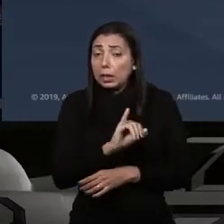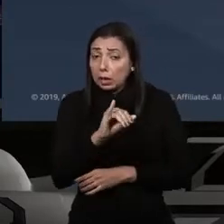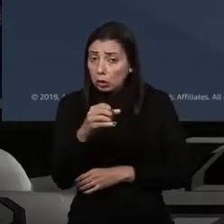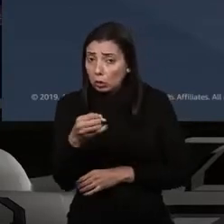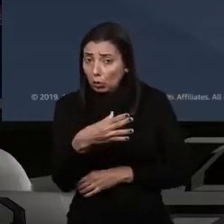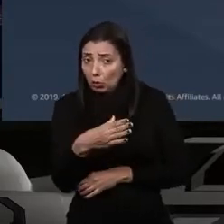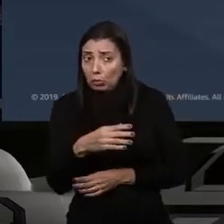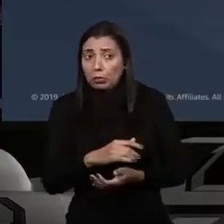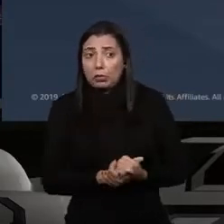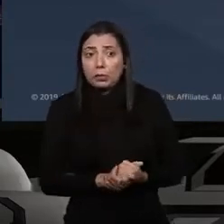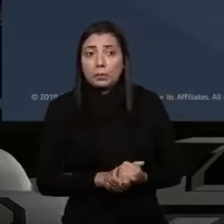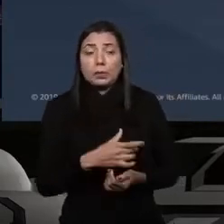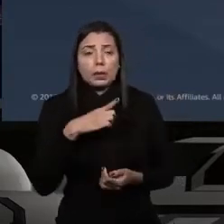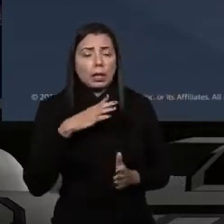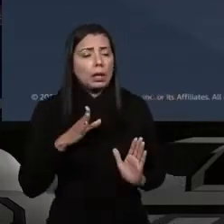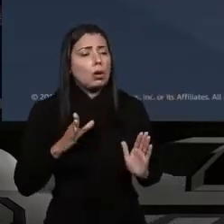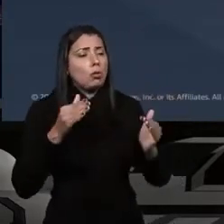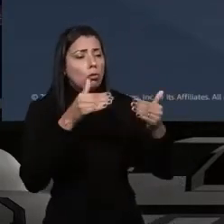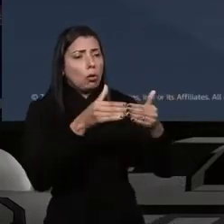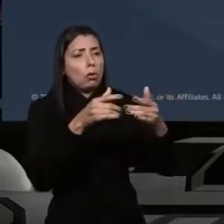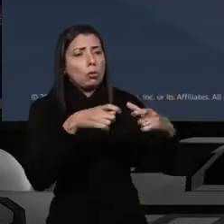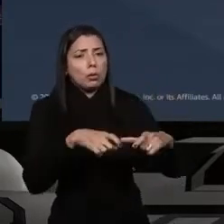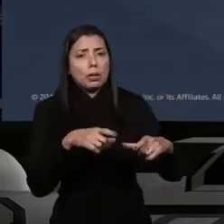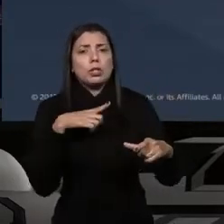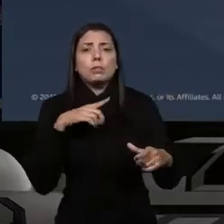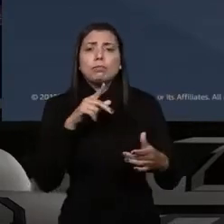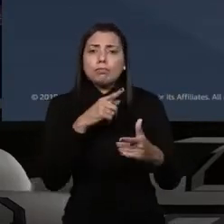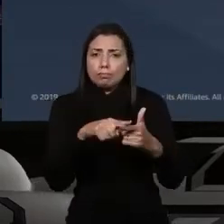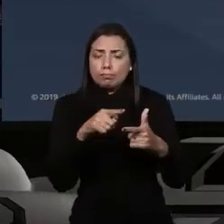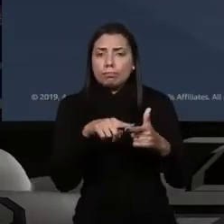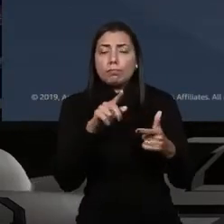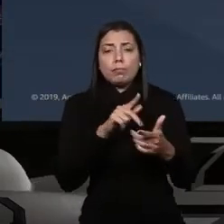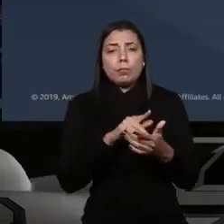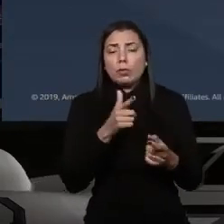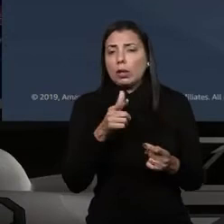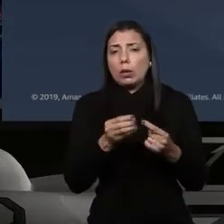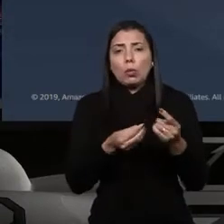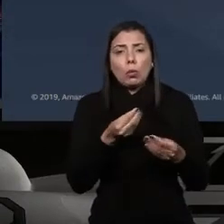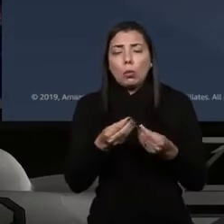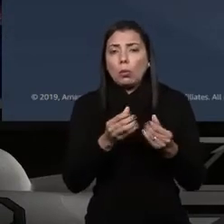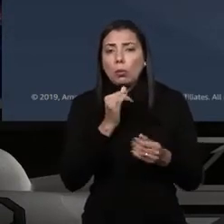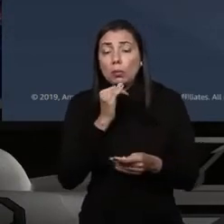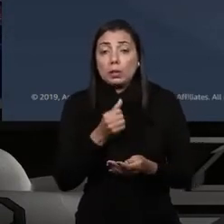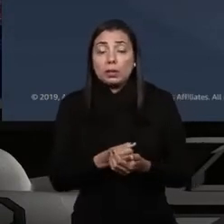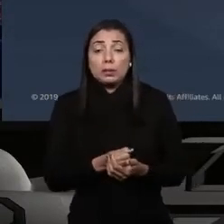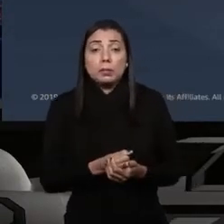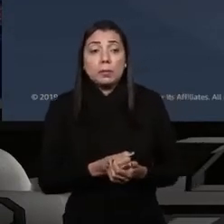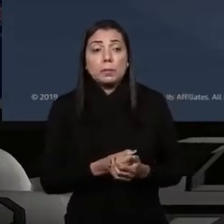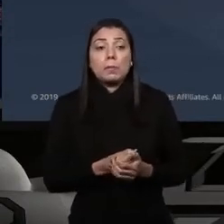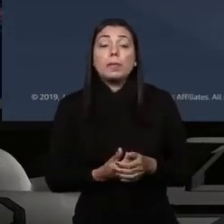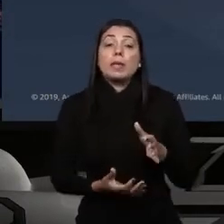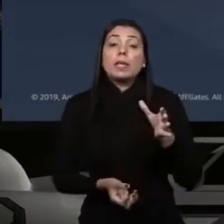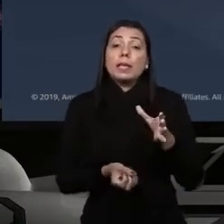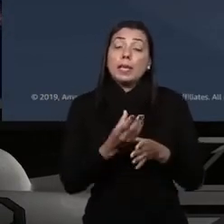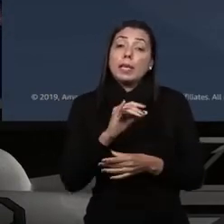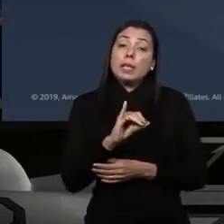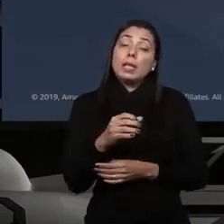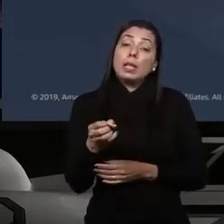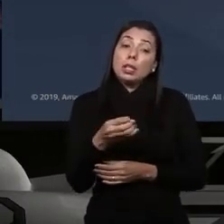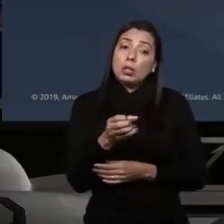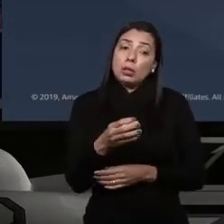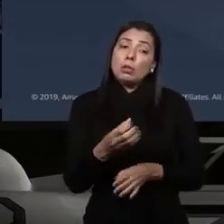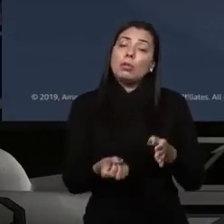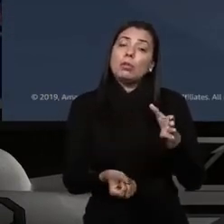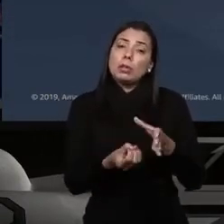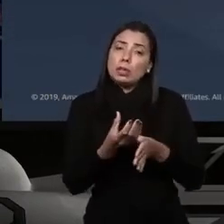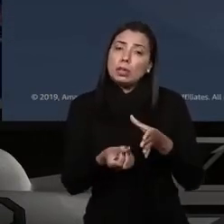o foco muito grande em problemas reais. Não adianta a gente criar inovações, criar